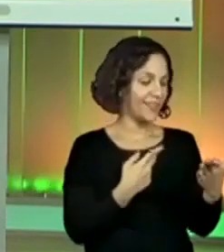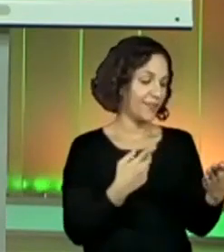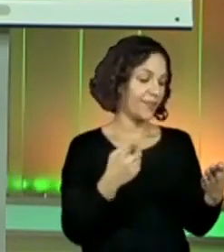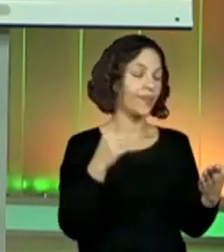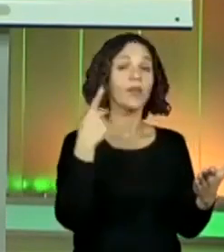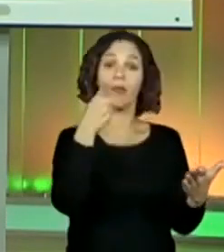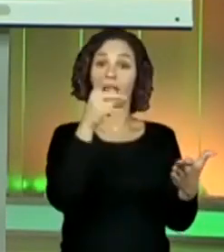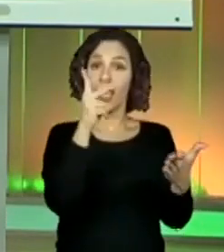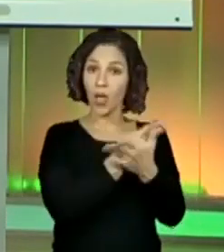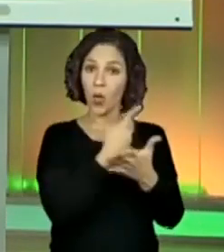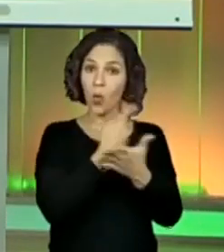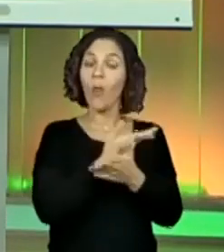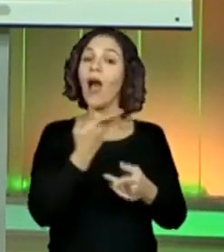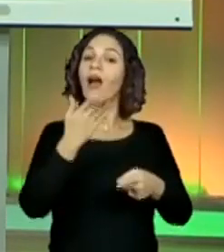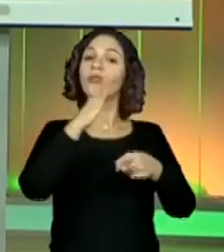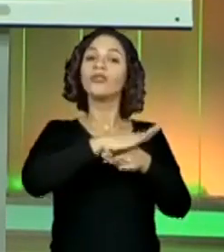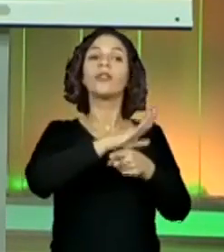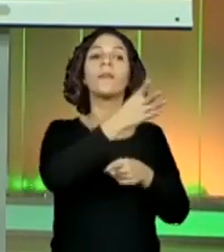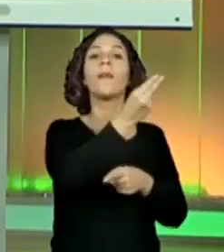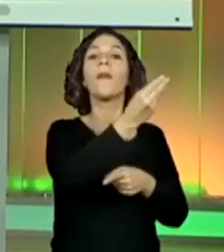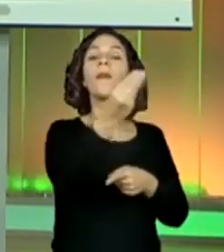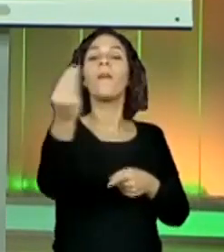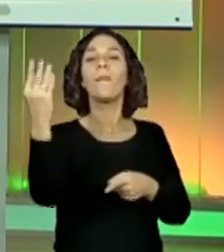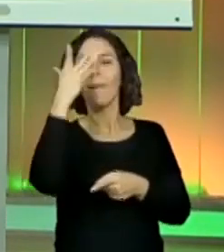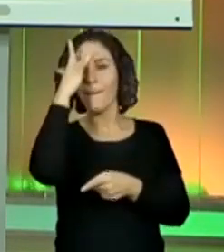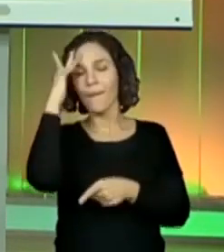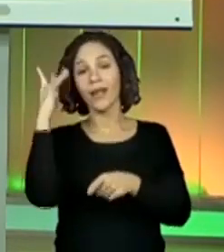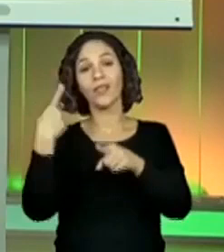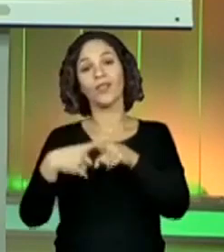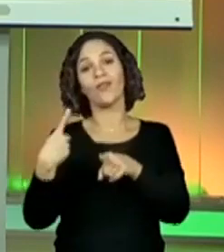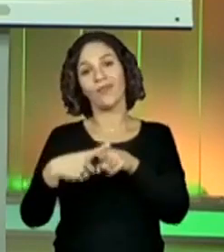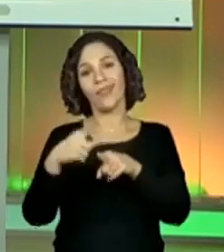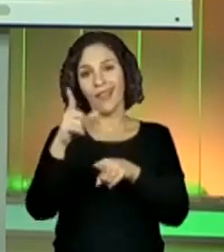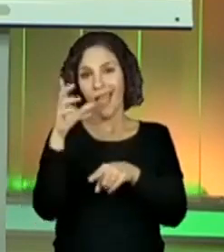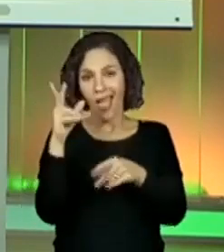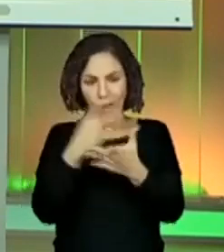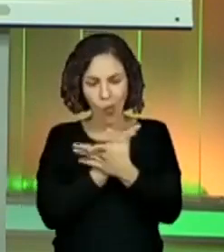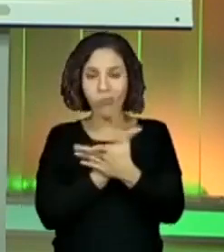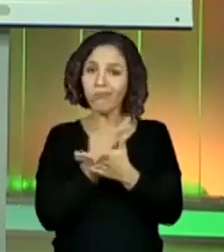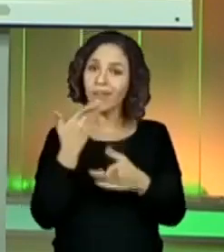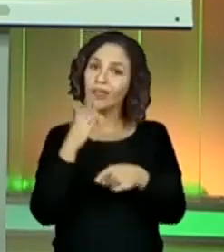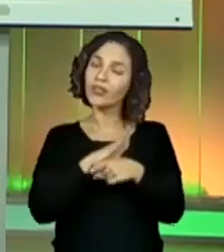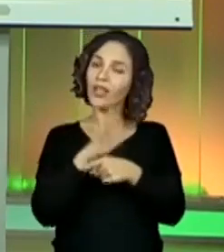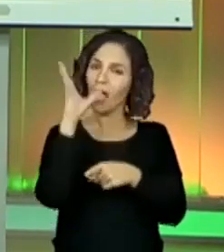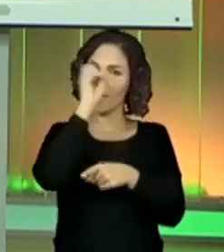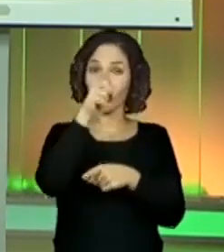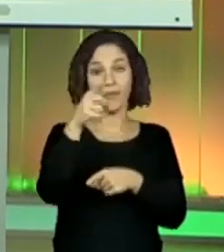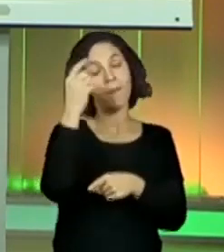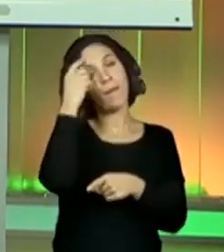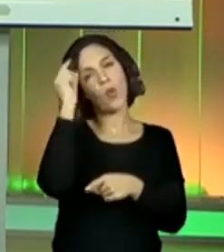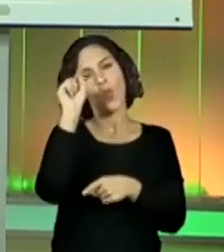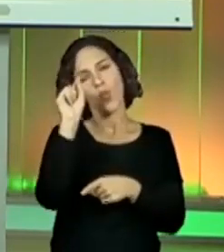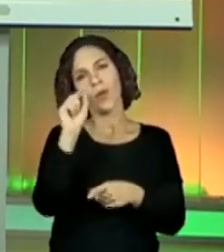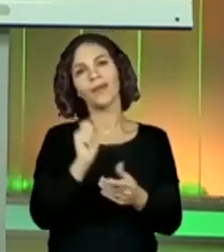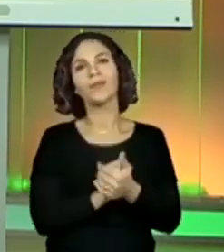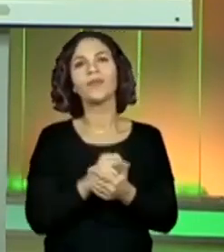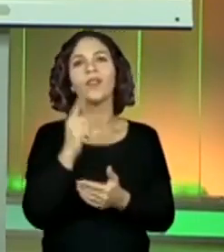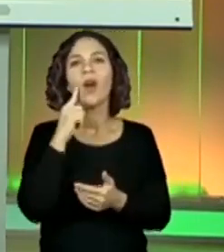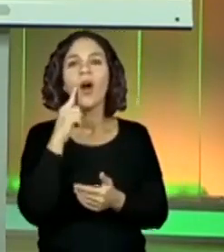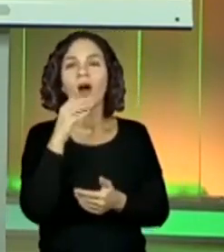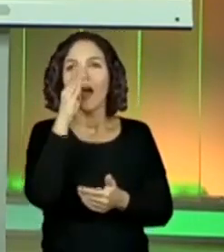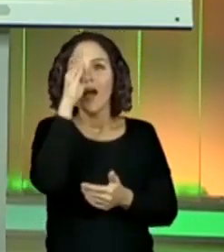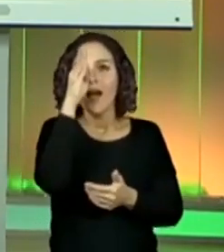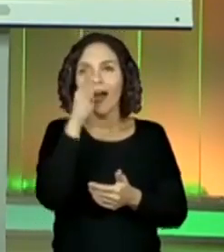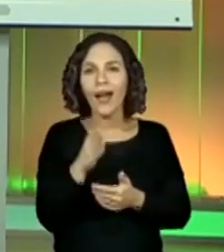seu erro vai ajudar um monte de gente agora, né? Que a gente aprende errando, viu? De verdade. Você deve ter pensado que como era um